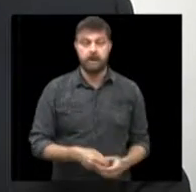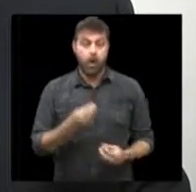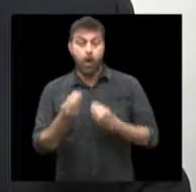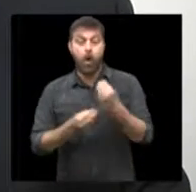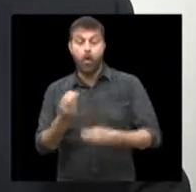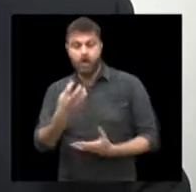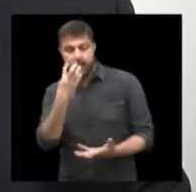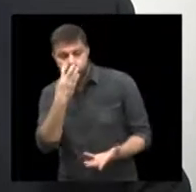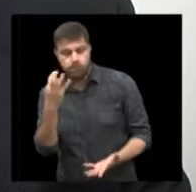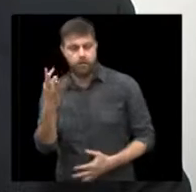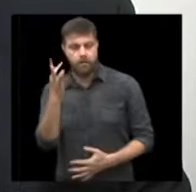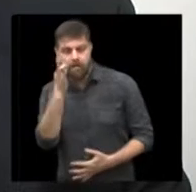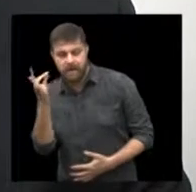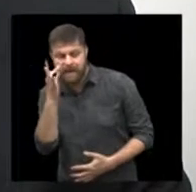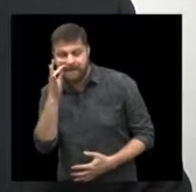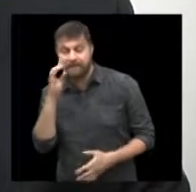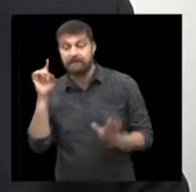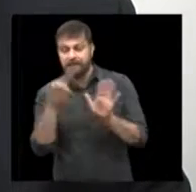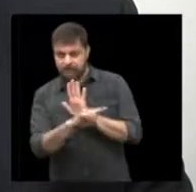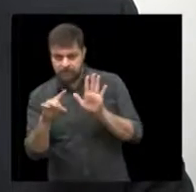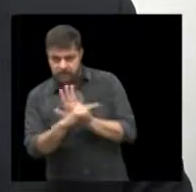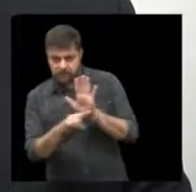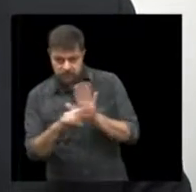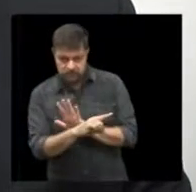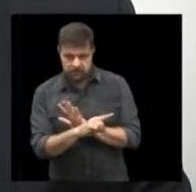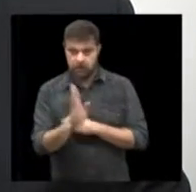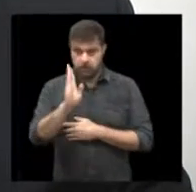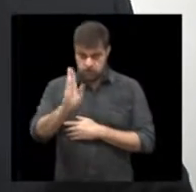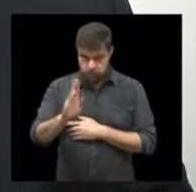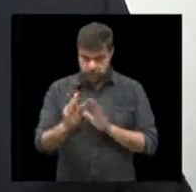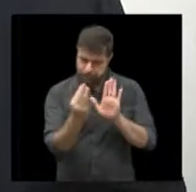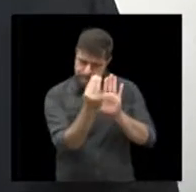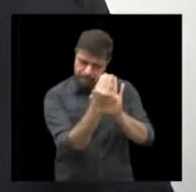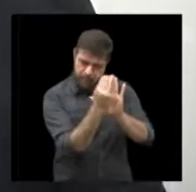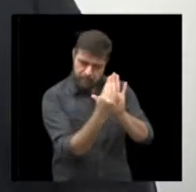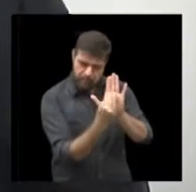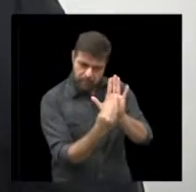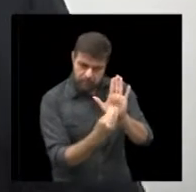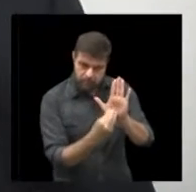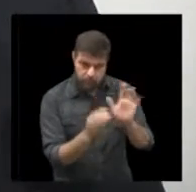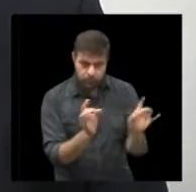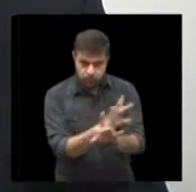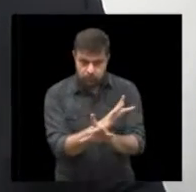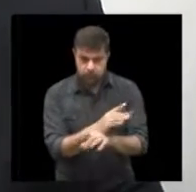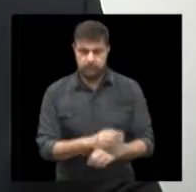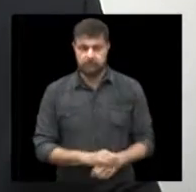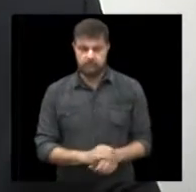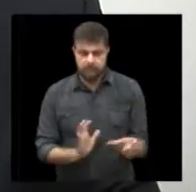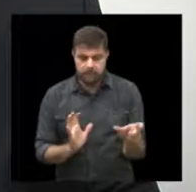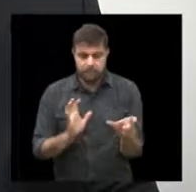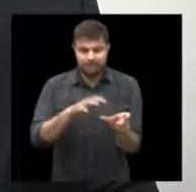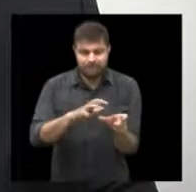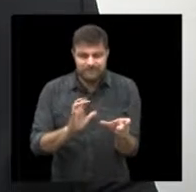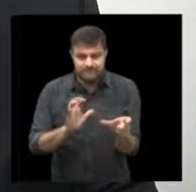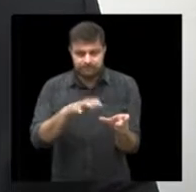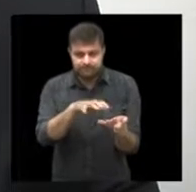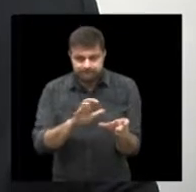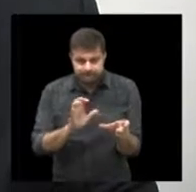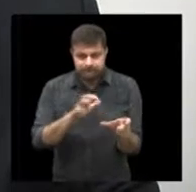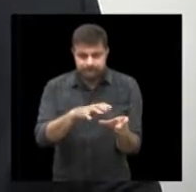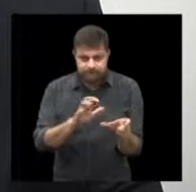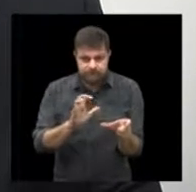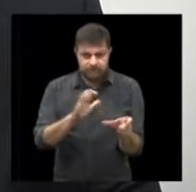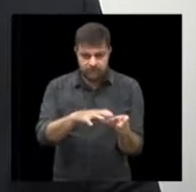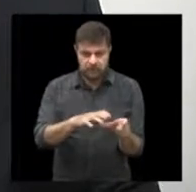qual é o animal a respeito do qual ele vai falar. Se é um gato, se um cachorro e assim por diante. Então, esses dados vão ficando sendo gravados dentro dessa